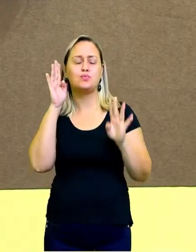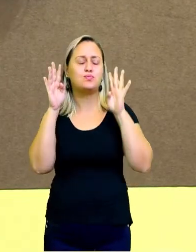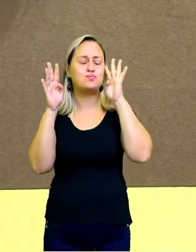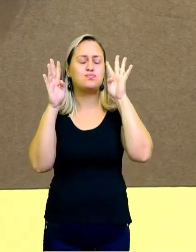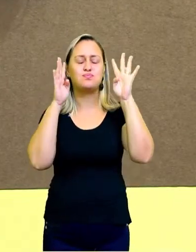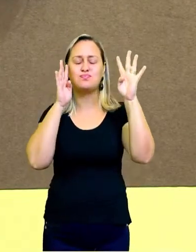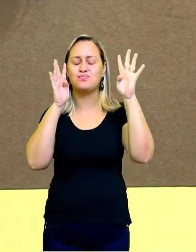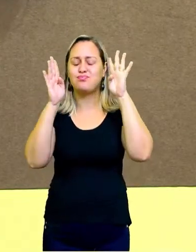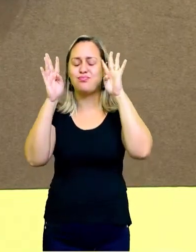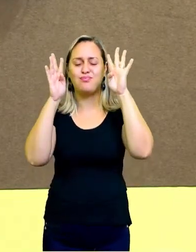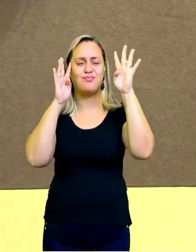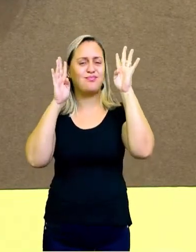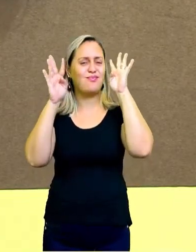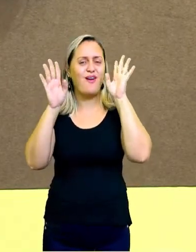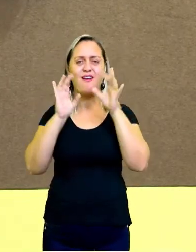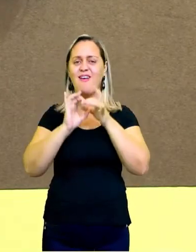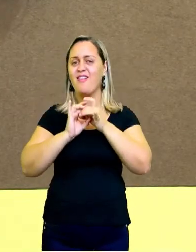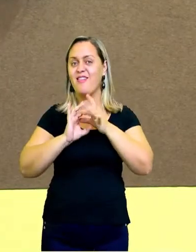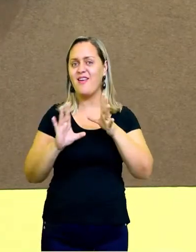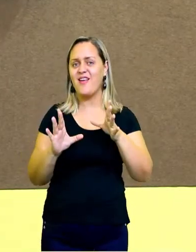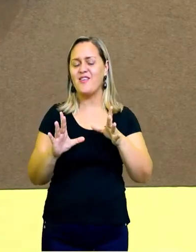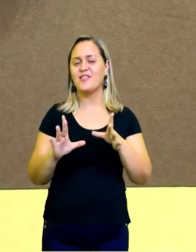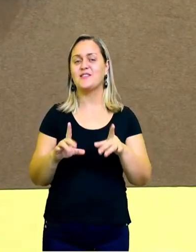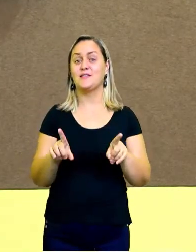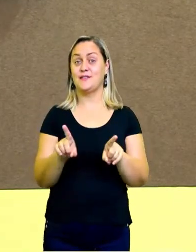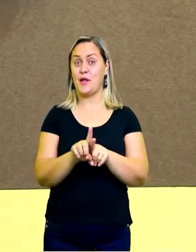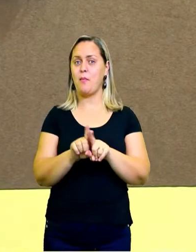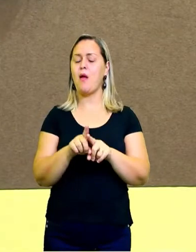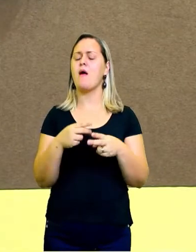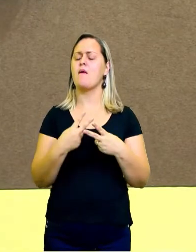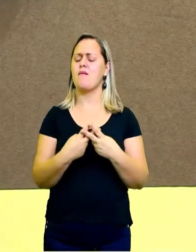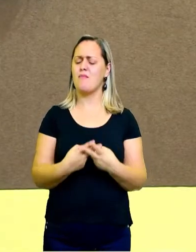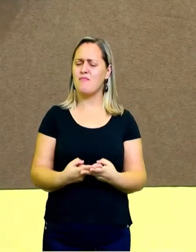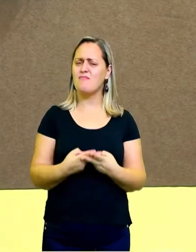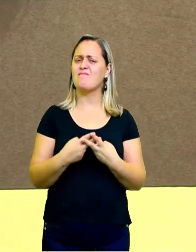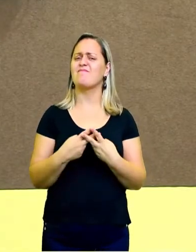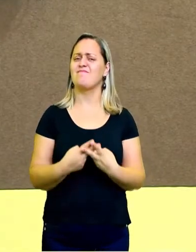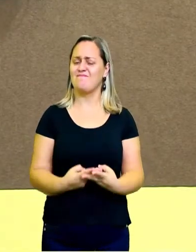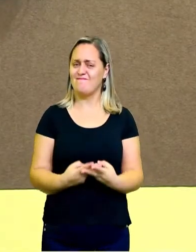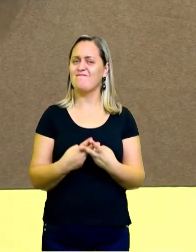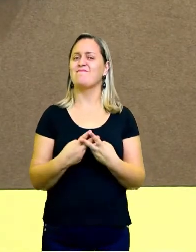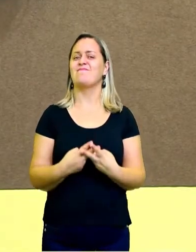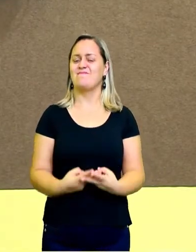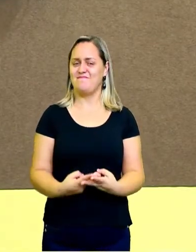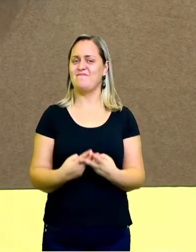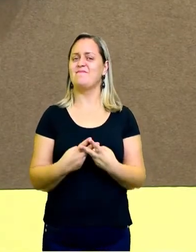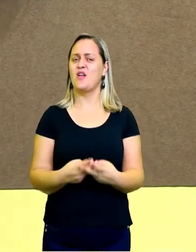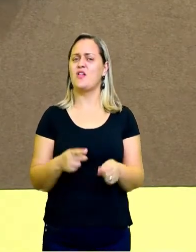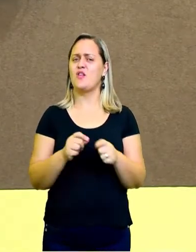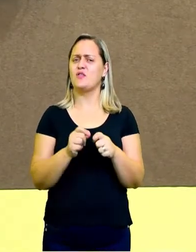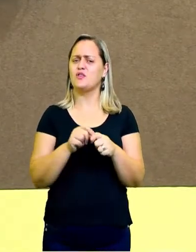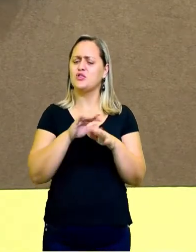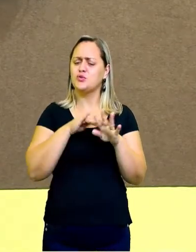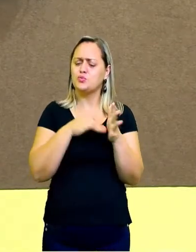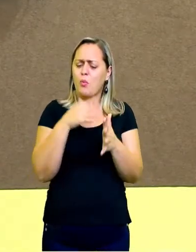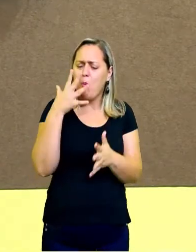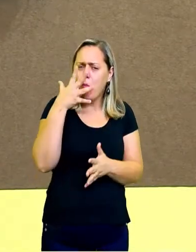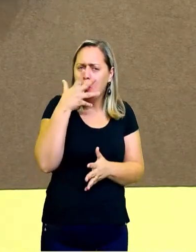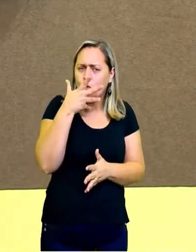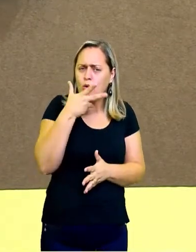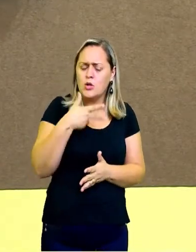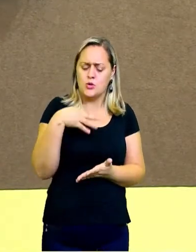Você vai usar muito a sua paciência e você vai usar muito daquilo que você tem de melhor, usar as cores,